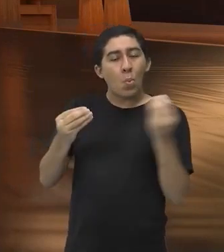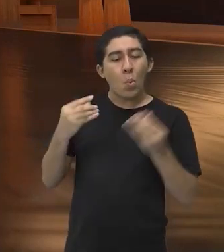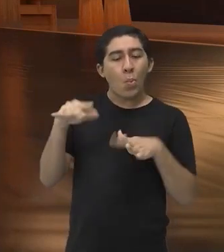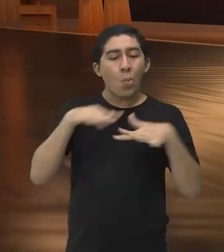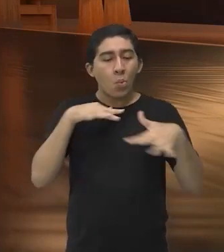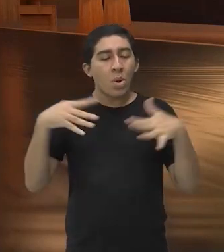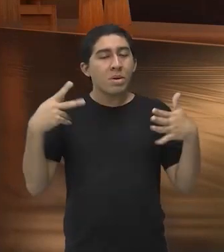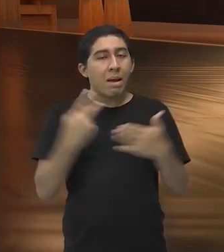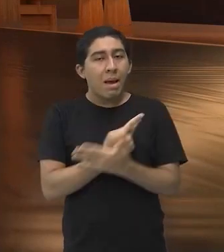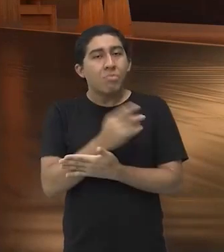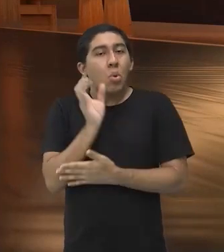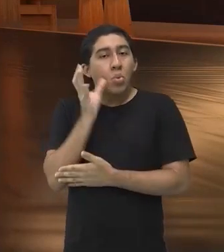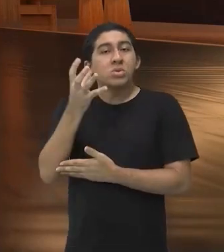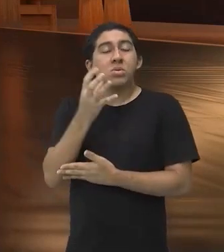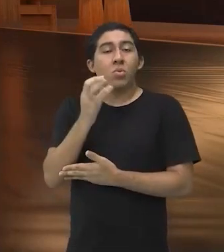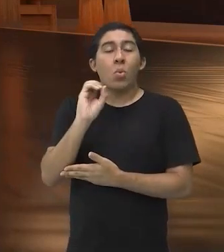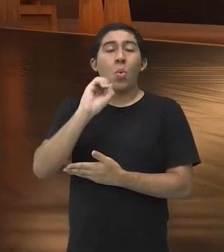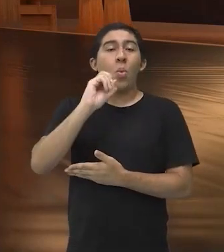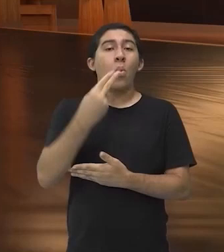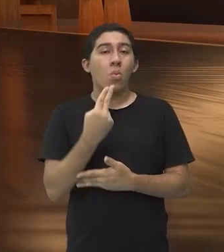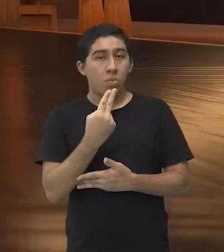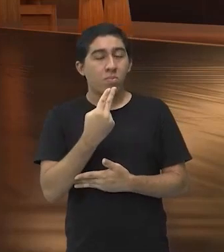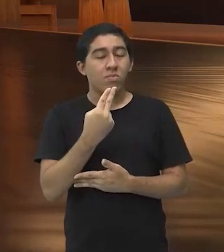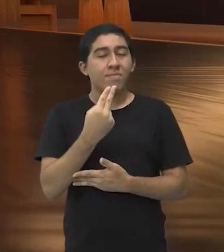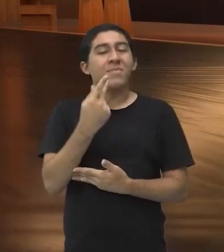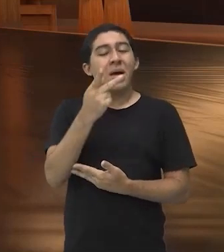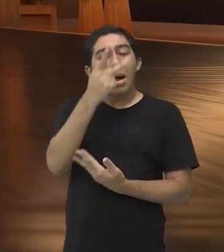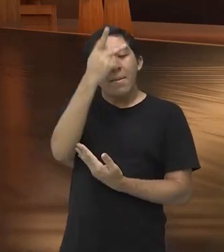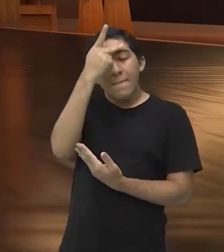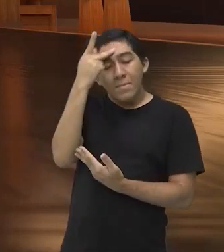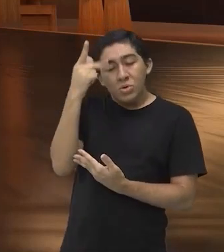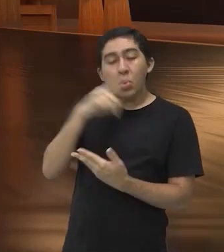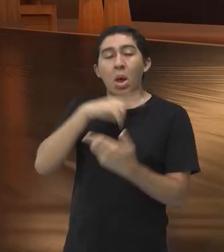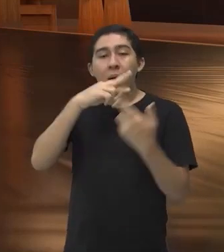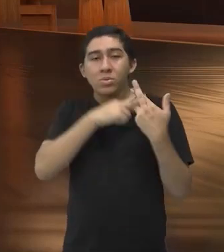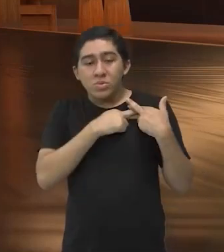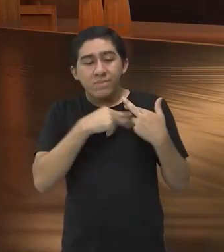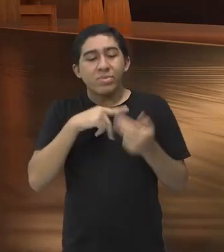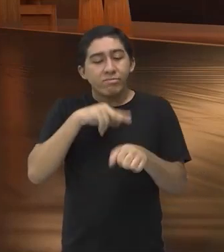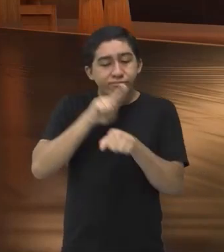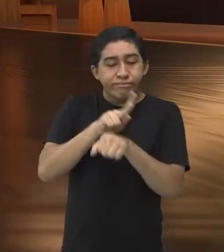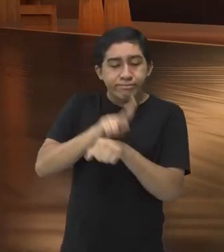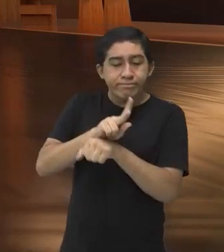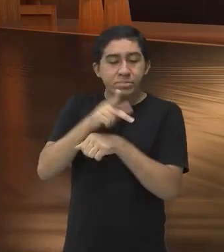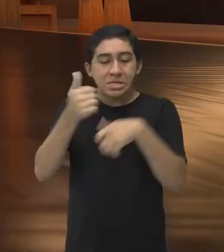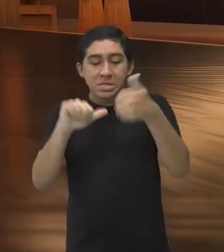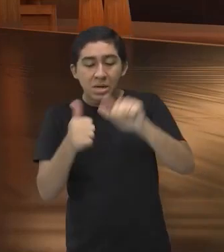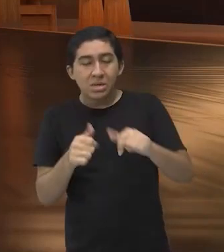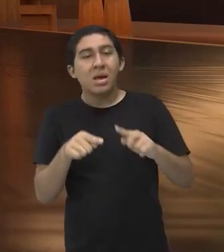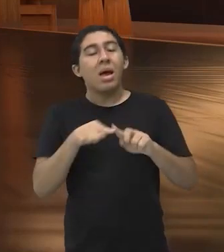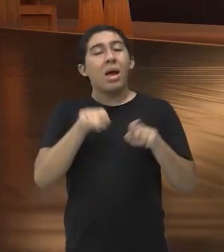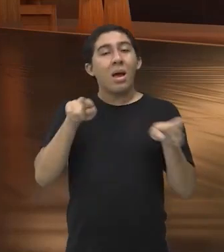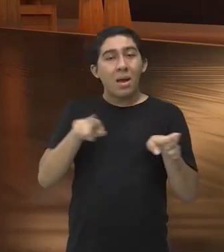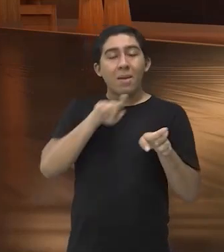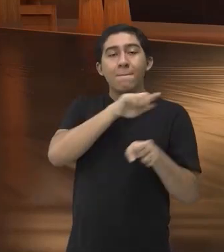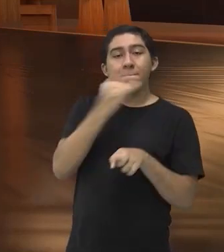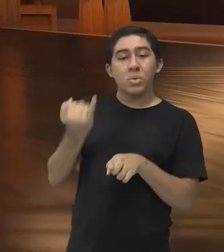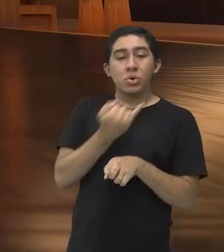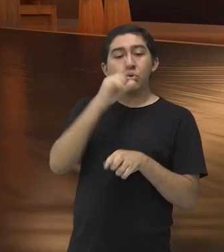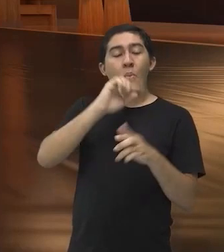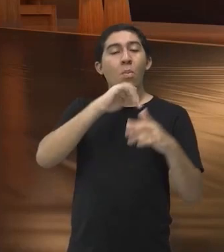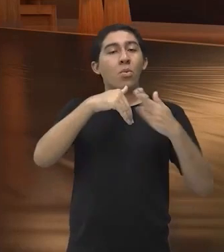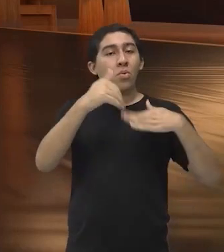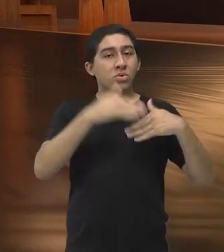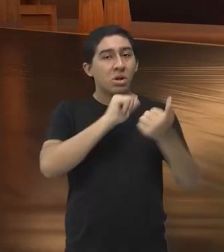ou com a interpretação da arbitragem. E aí, é muito importante o atleta respeitar essa avaliação da arbitragem,